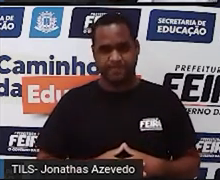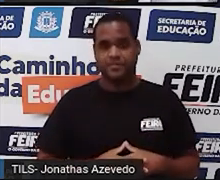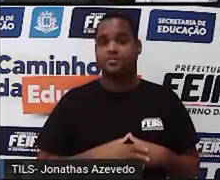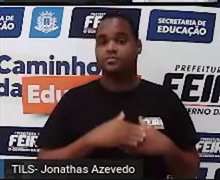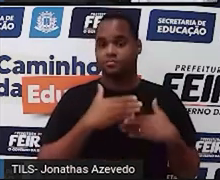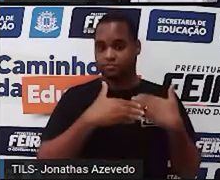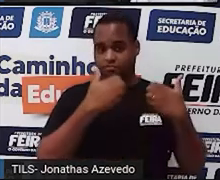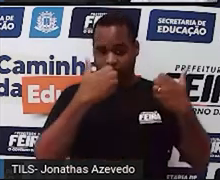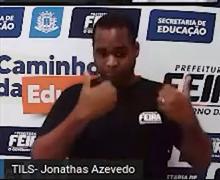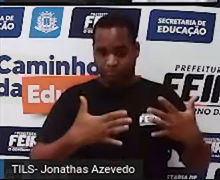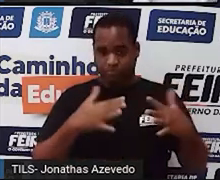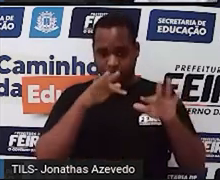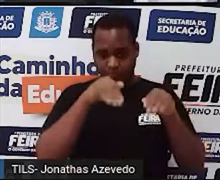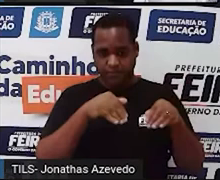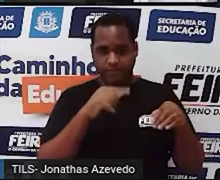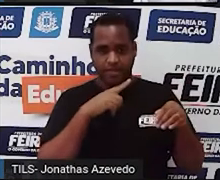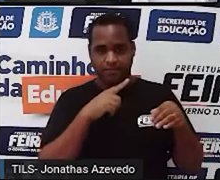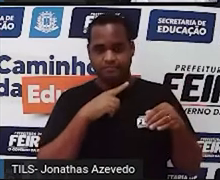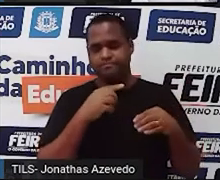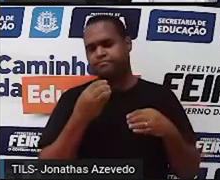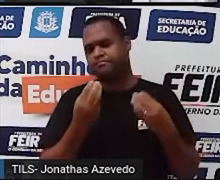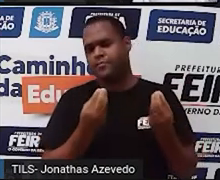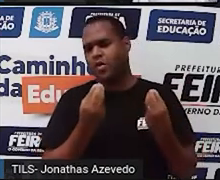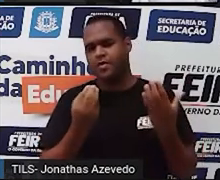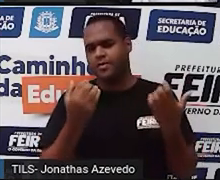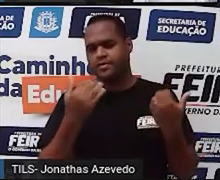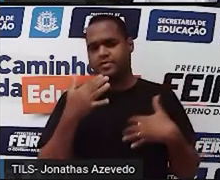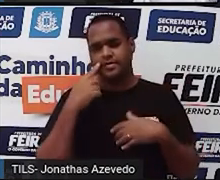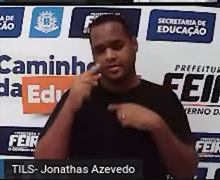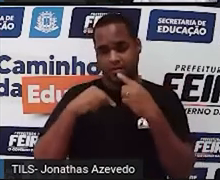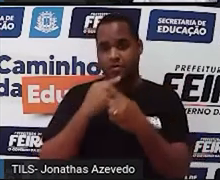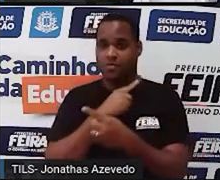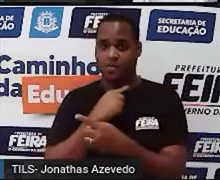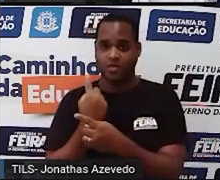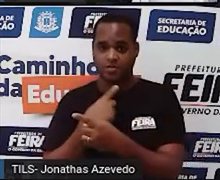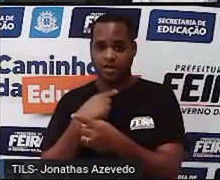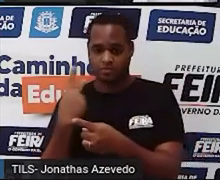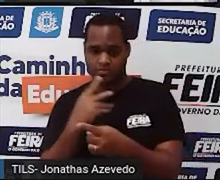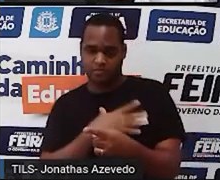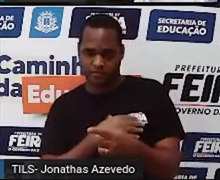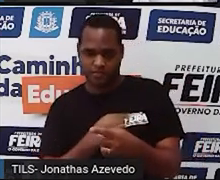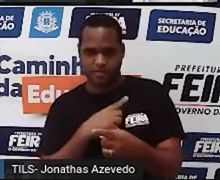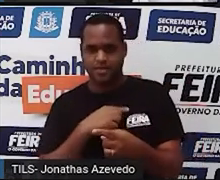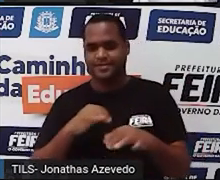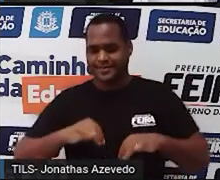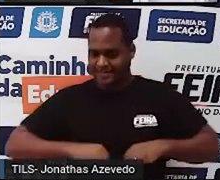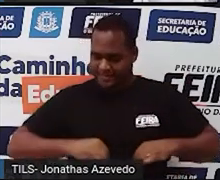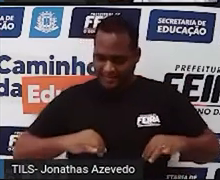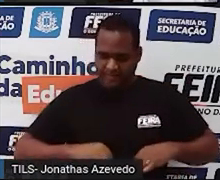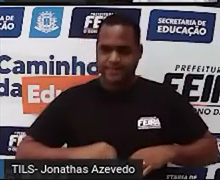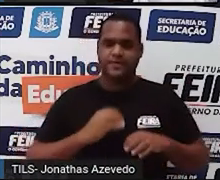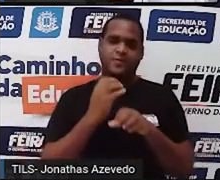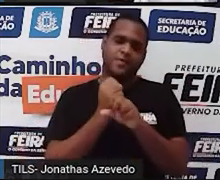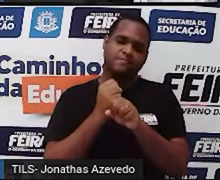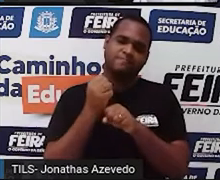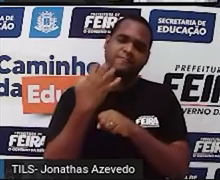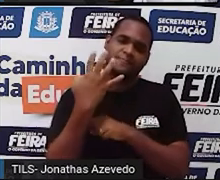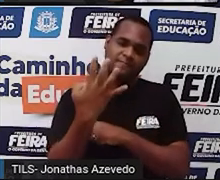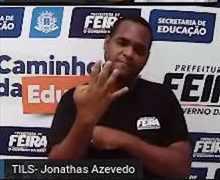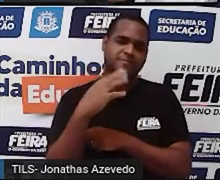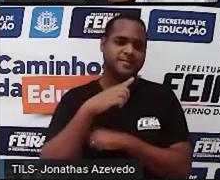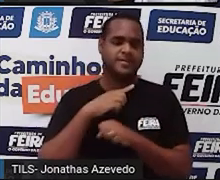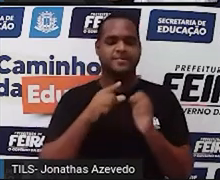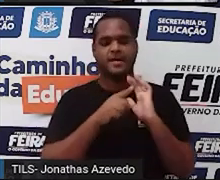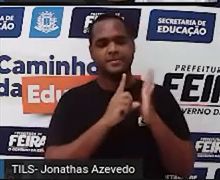Seguindo, e a última parte do enigma, depois da morte de seu filho, sofreu mais quatro anos